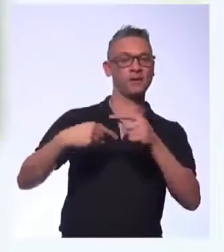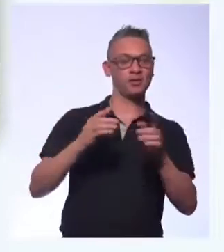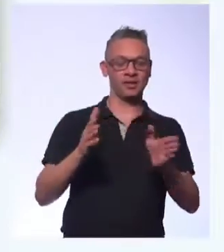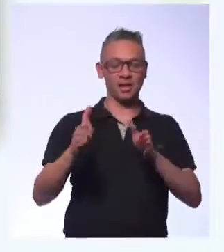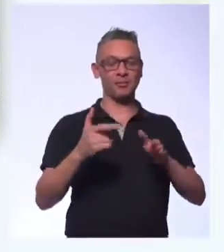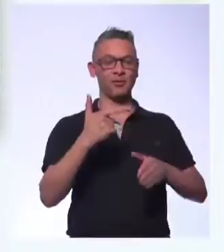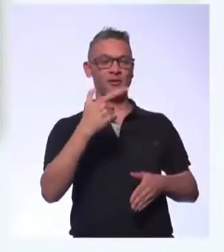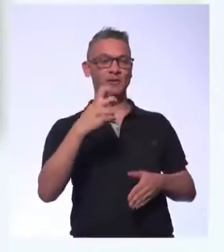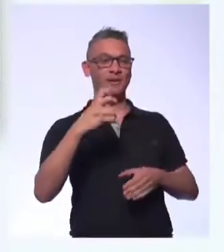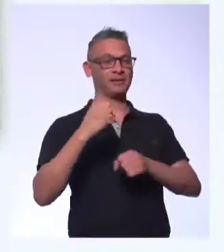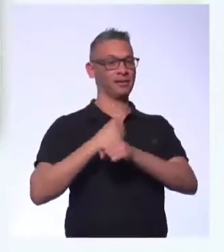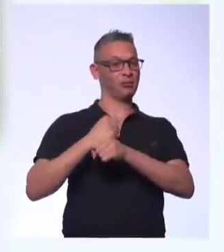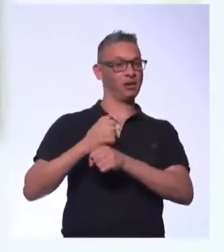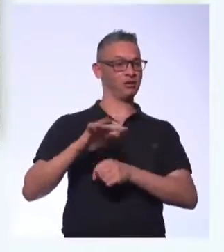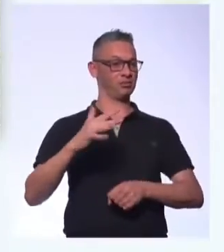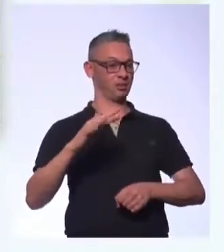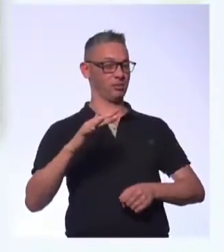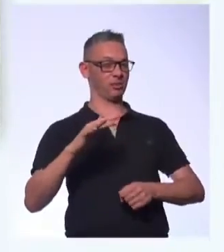25 anos.